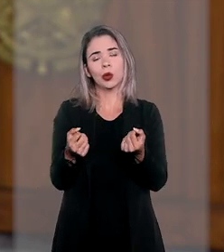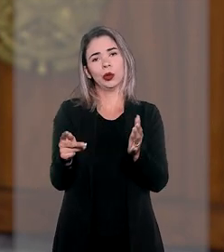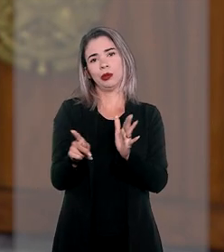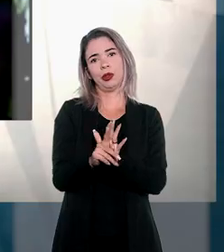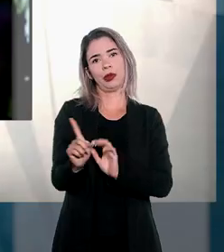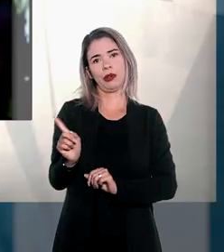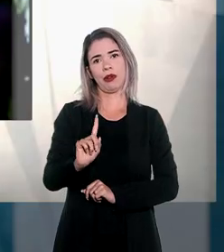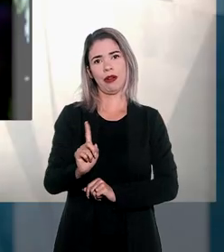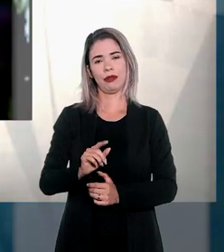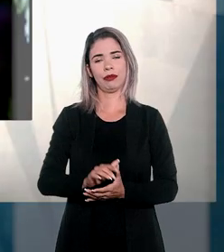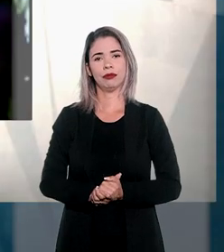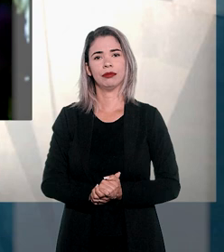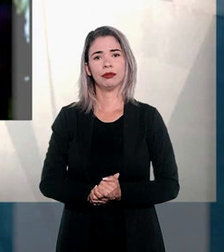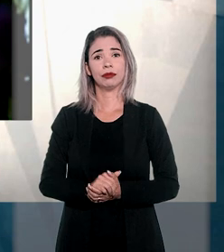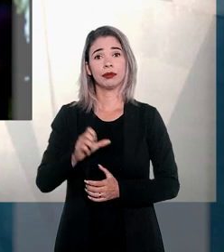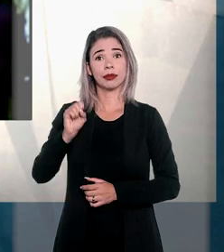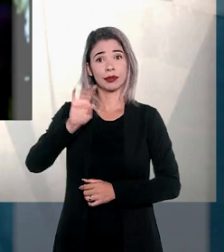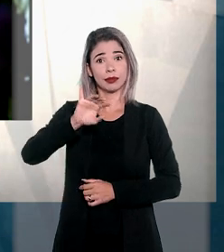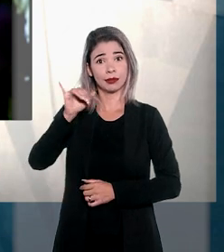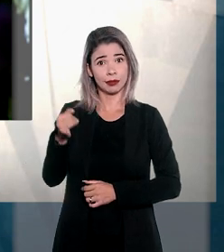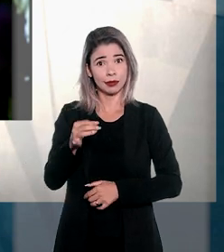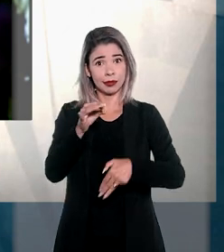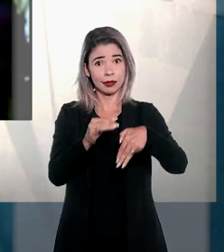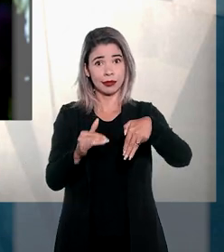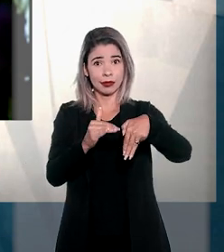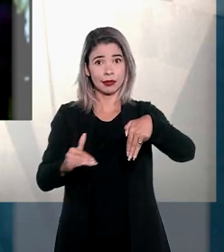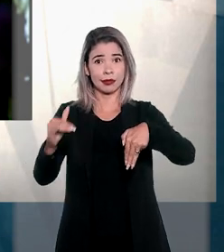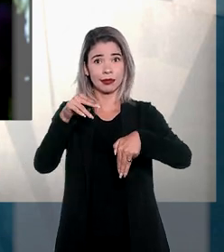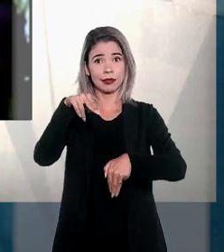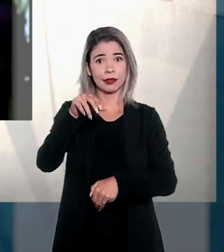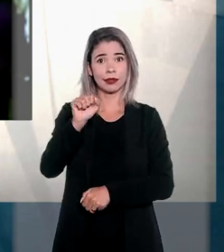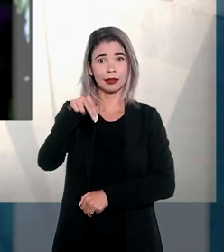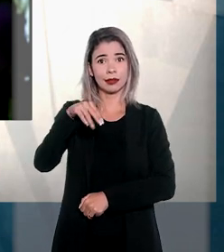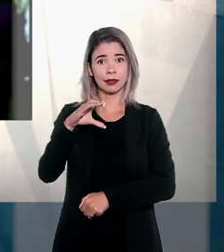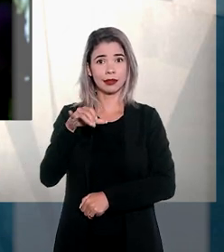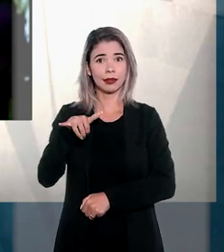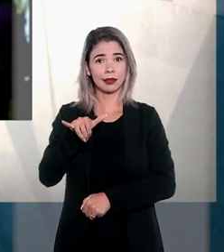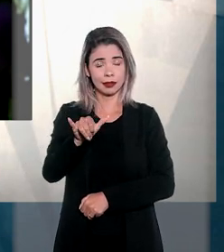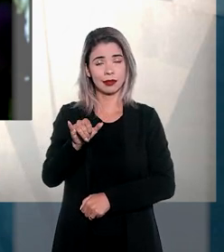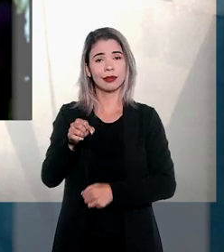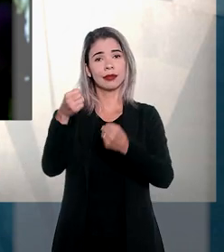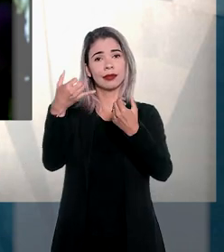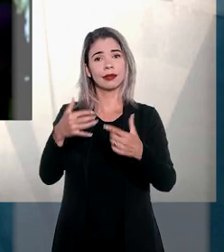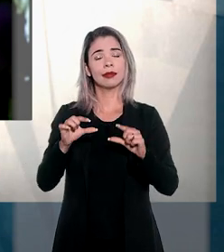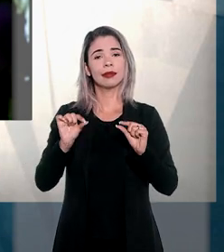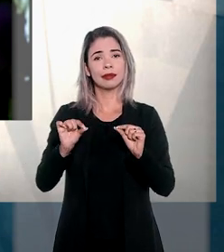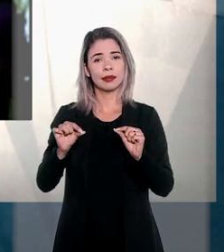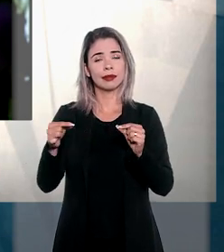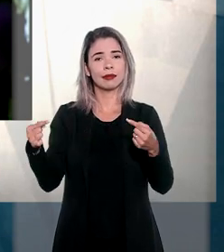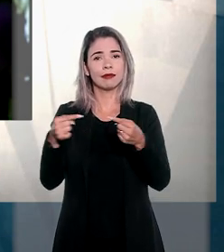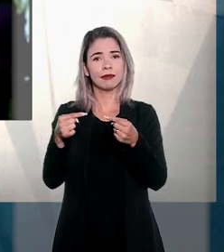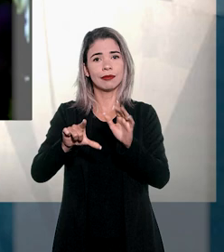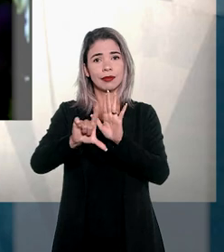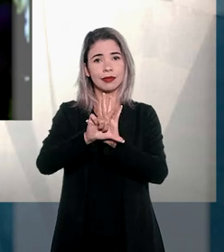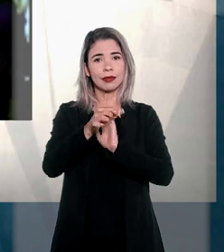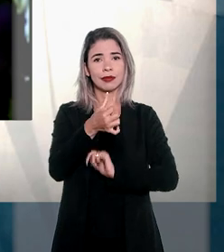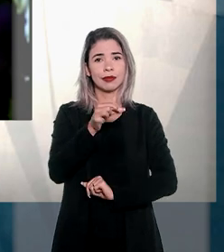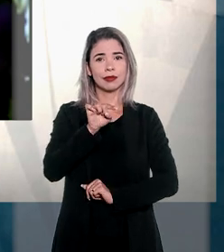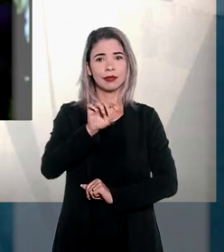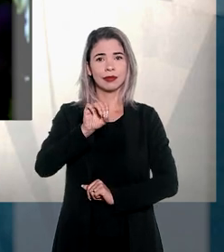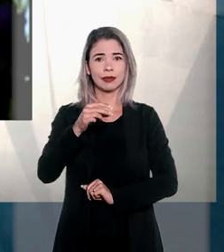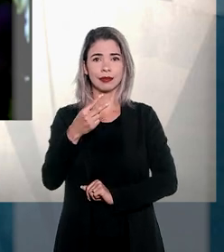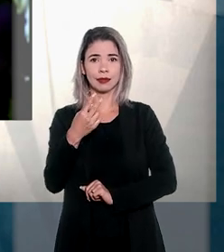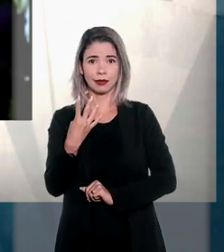execuções. No STJ, a relatora do Recurso, ministra Nancy Andrigue, ressaltou que a aplicação subsidiária da Lei 6